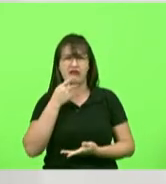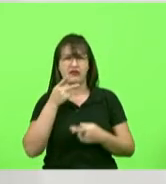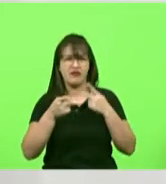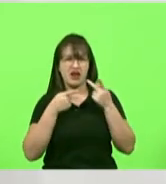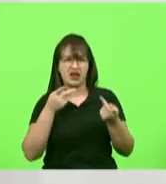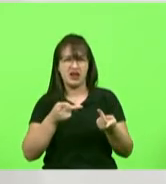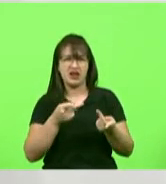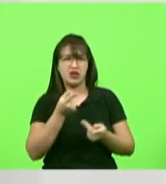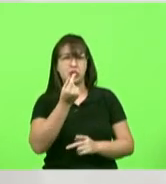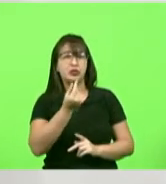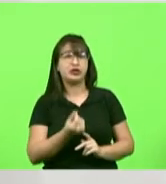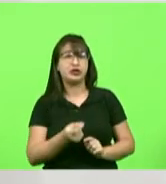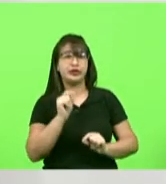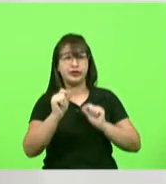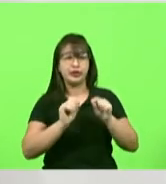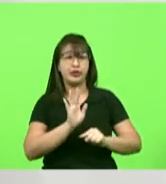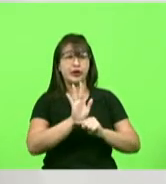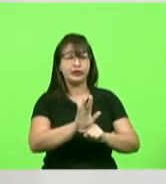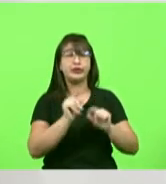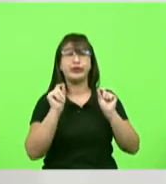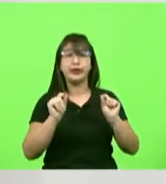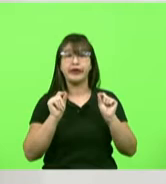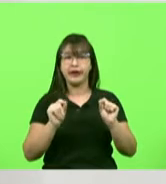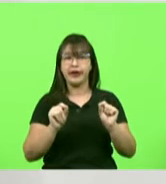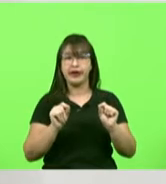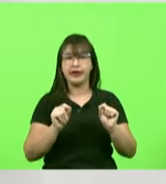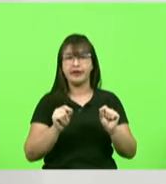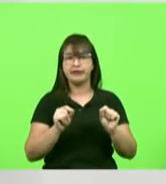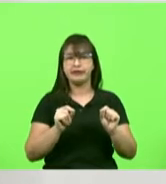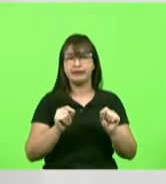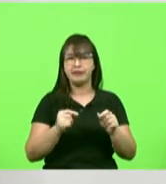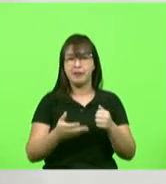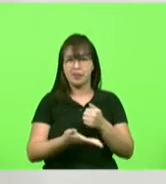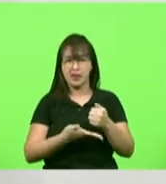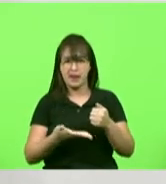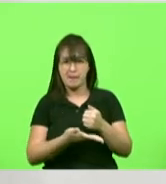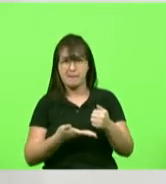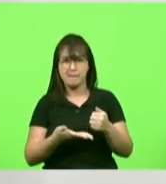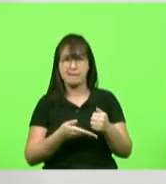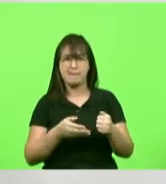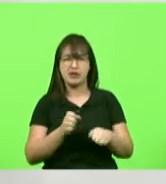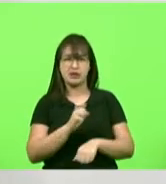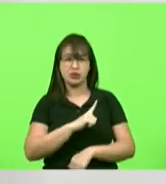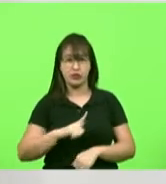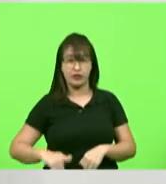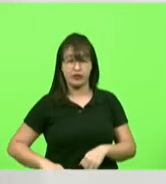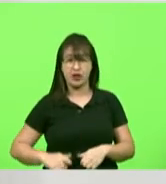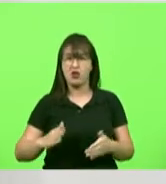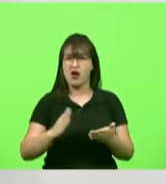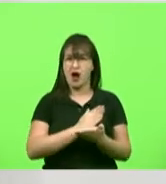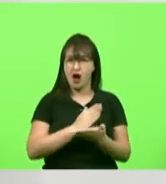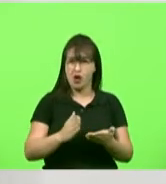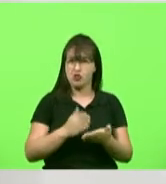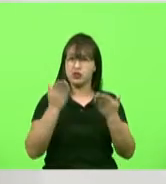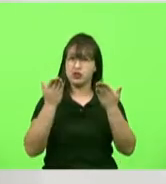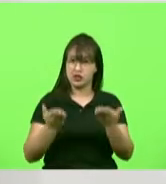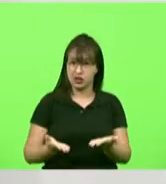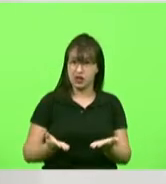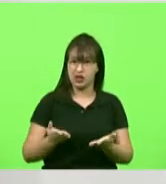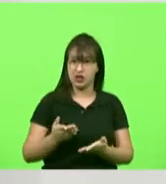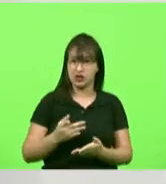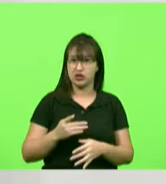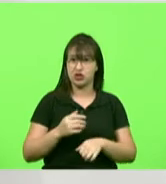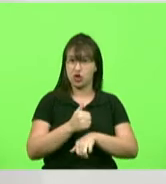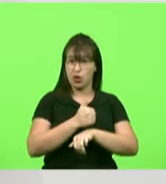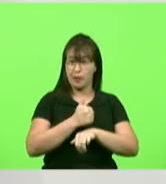falando dos nossos heróis da linha de frente por que eu fico chateado porque tem alguns dos nossos heróis da linha de frente que